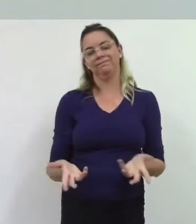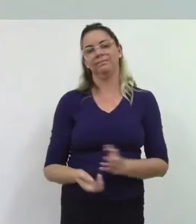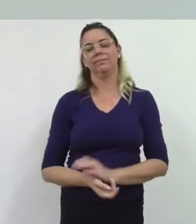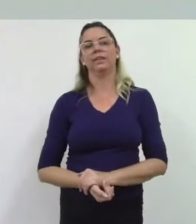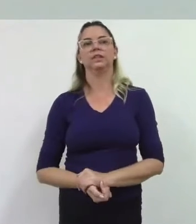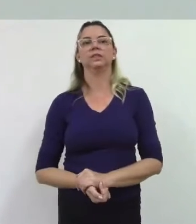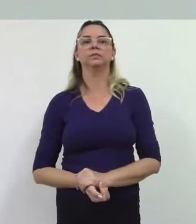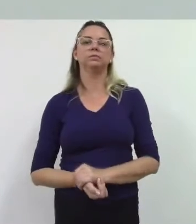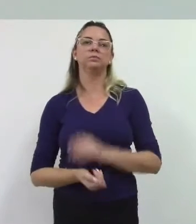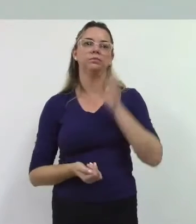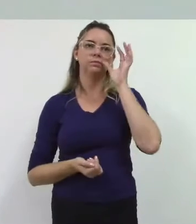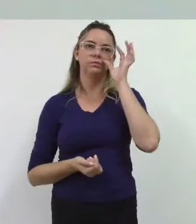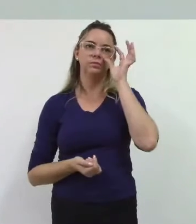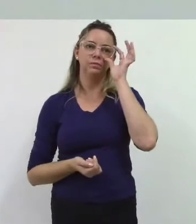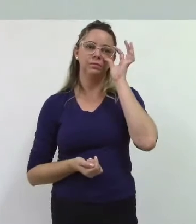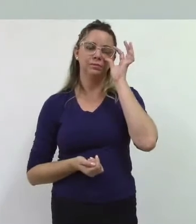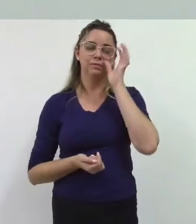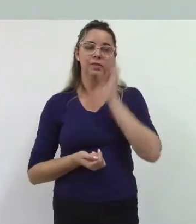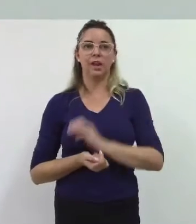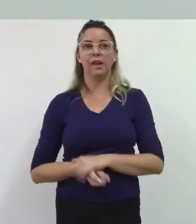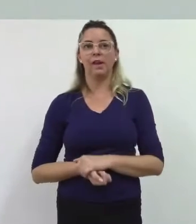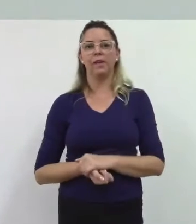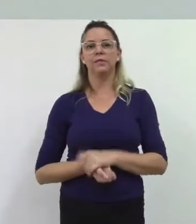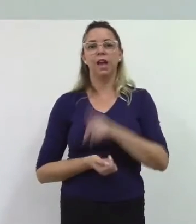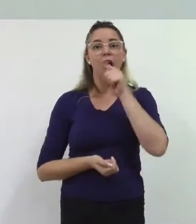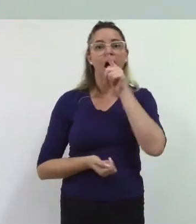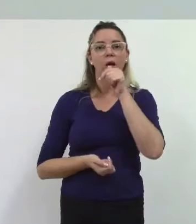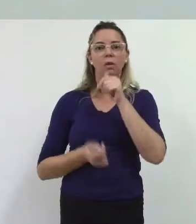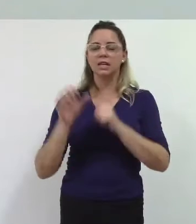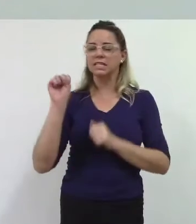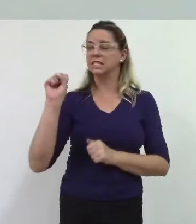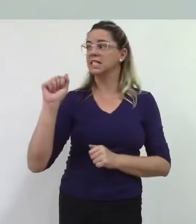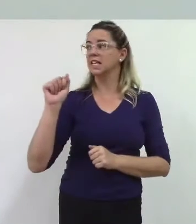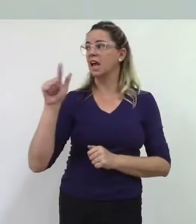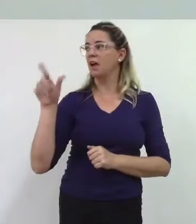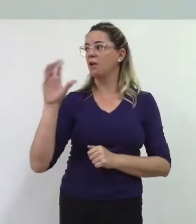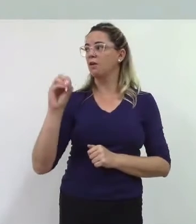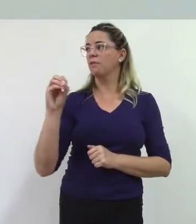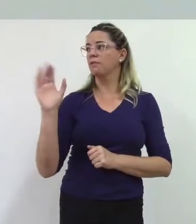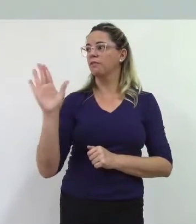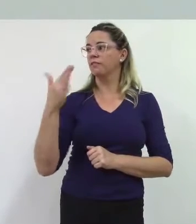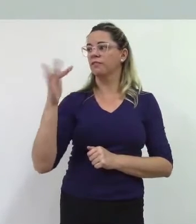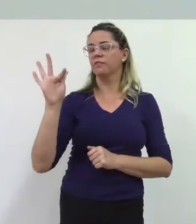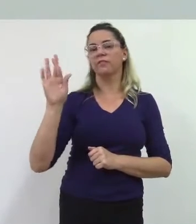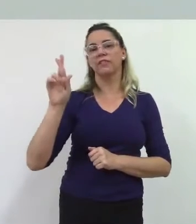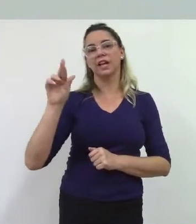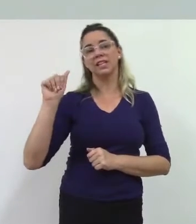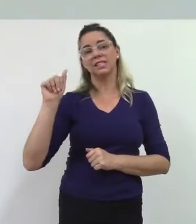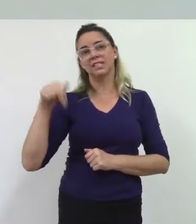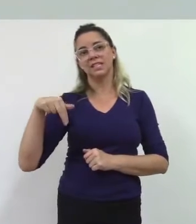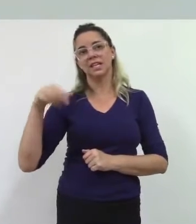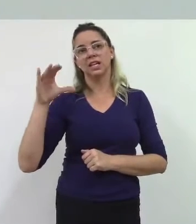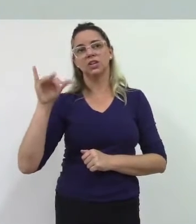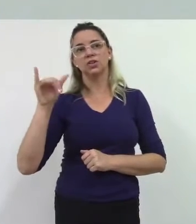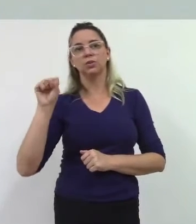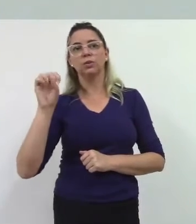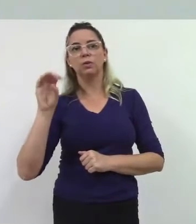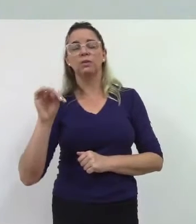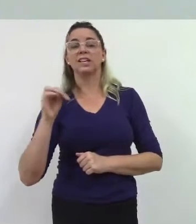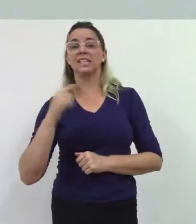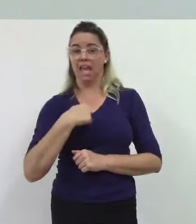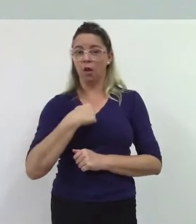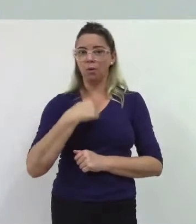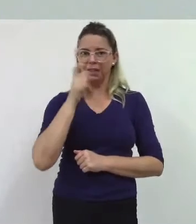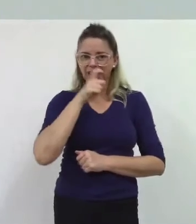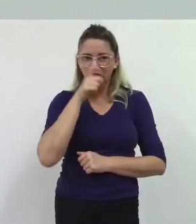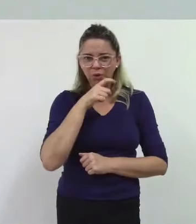seguinte quando estiver chegando água do São Francisco não adianta botar cano sem ter água se eu estiver mentindo a vossa excelência me